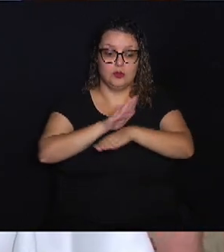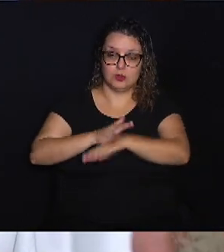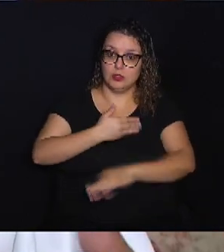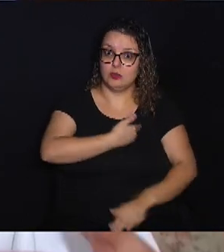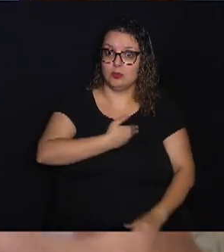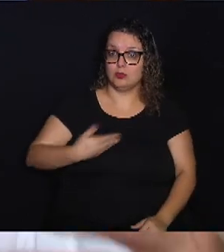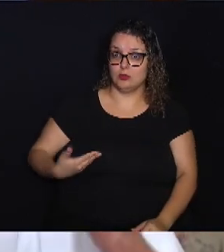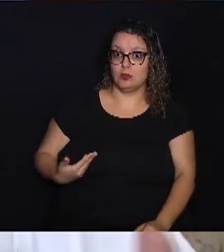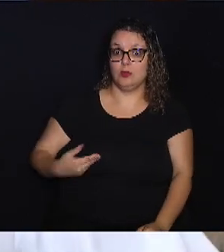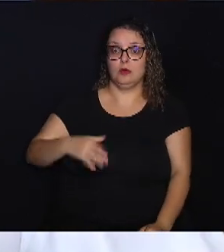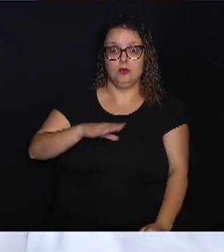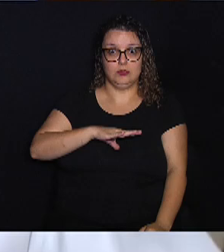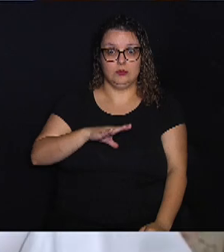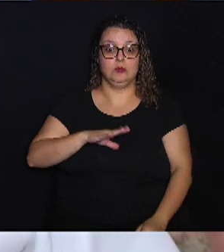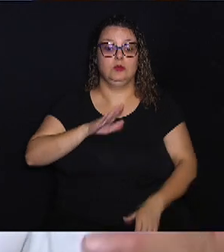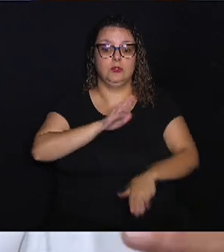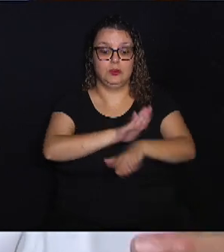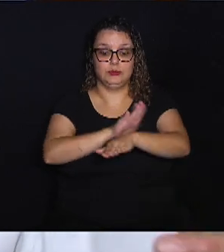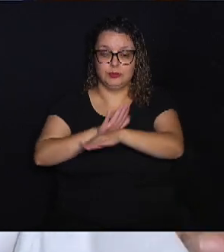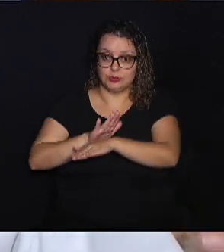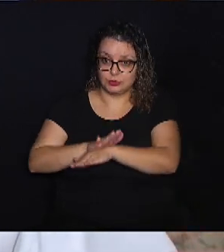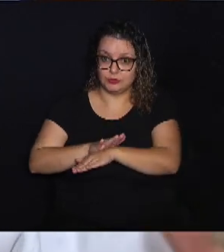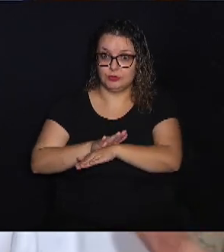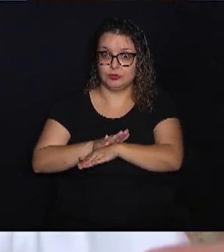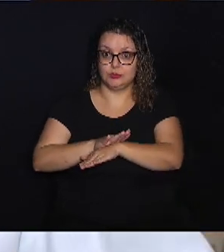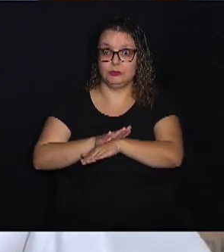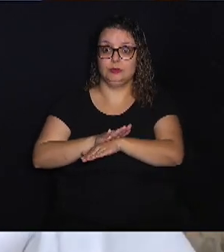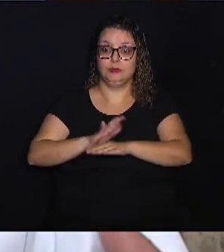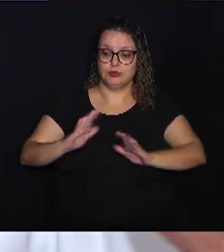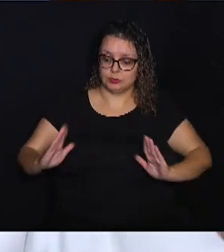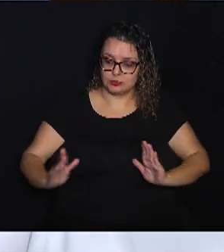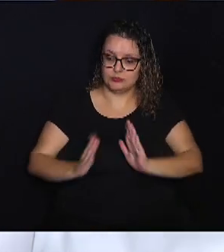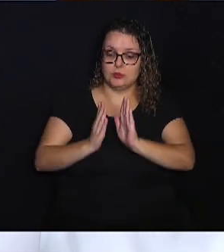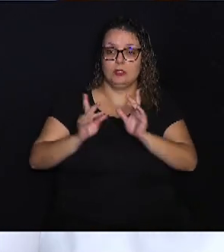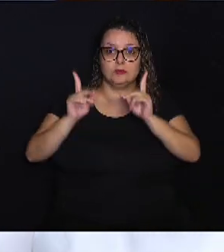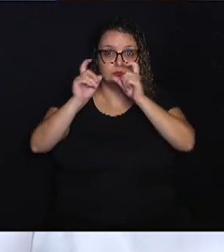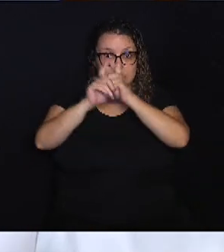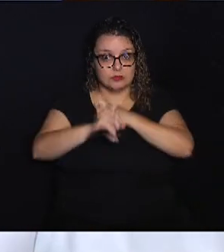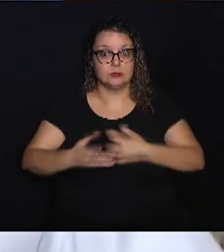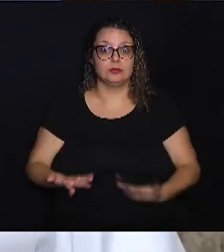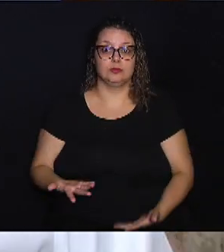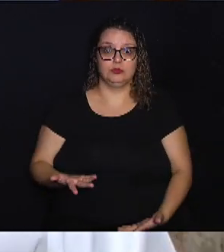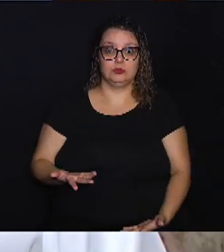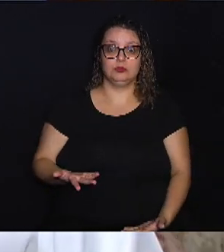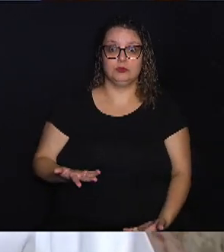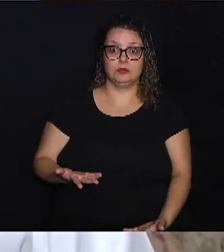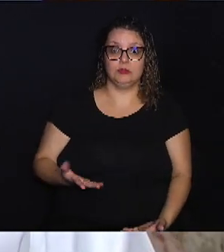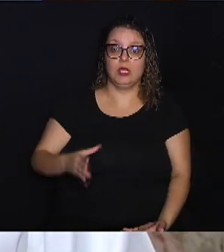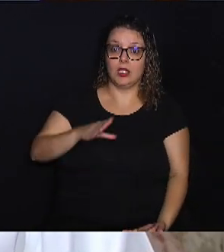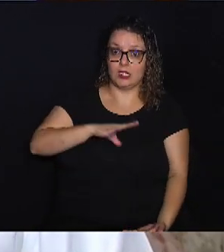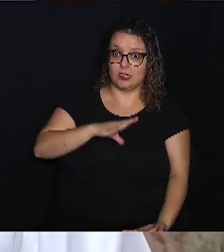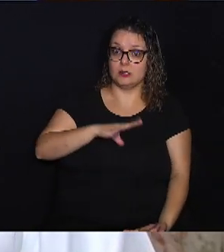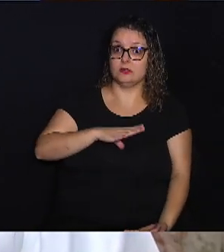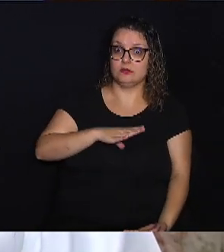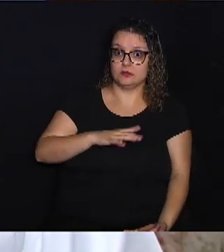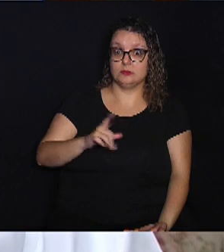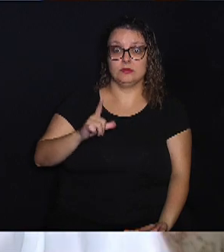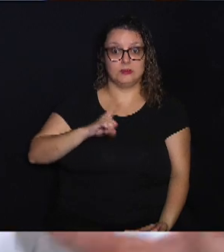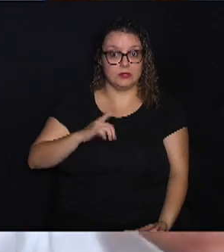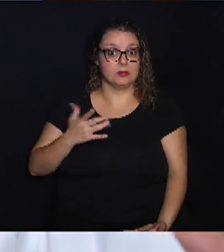do município, ajudando no enfrentamento das dificuldades que a cidade tem,